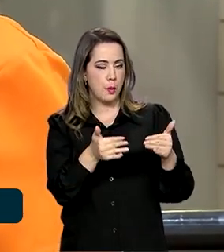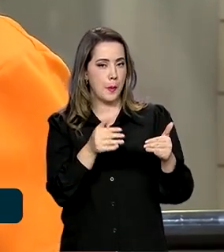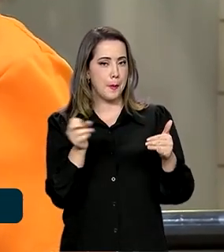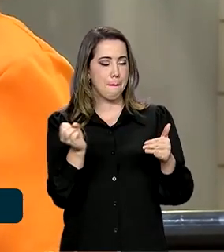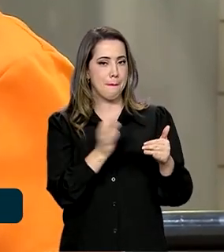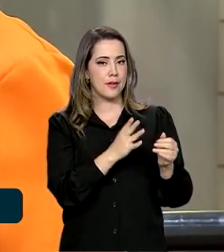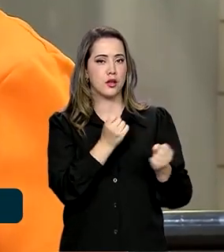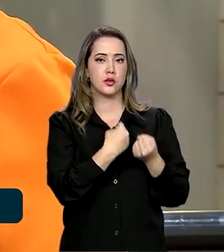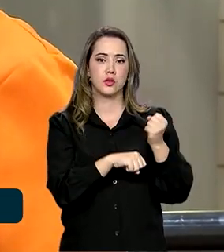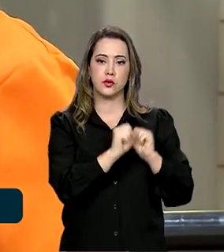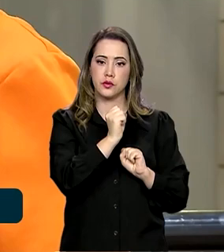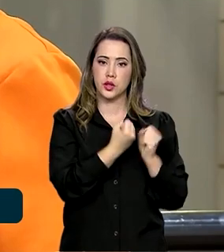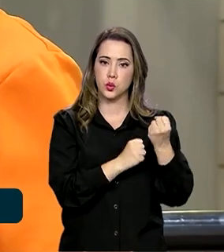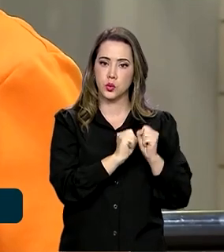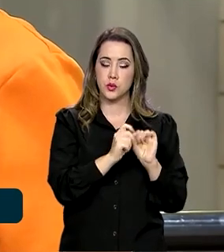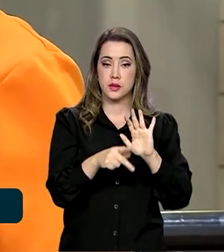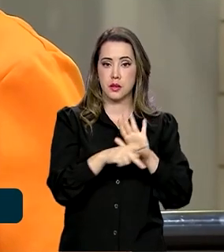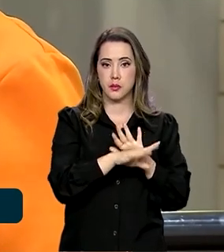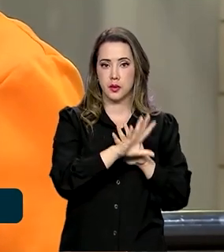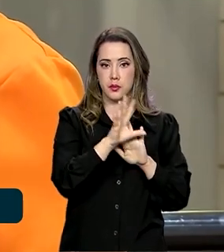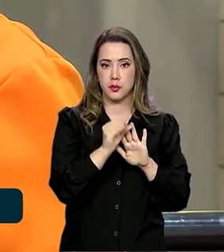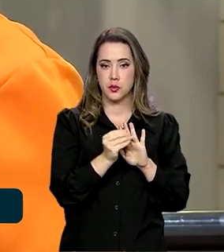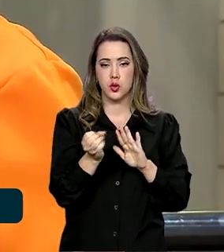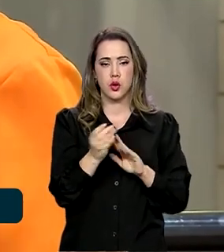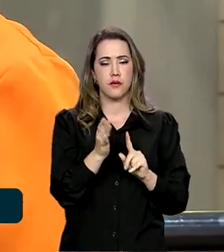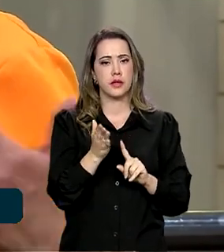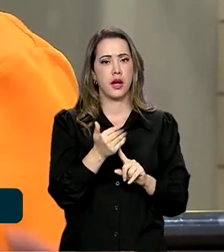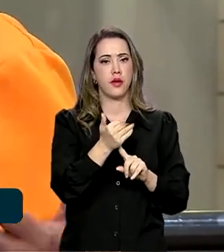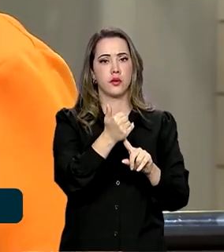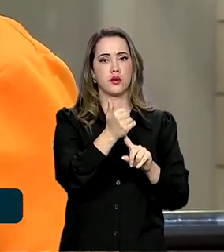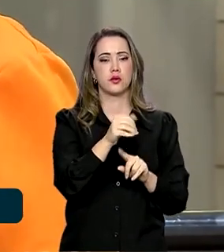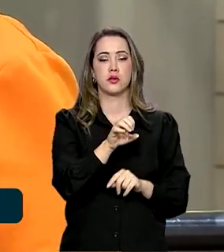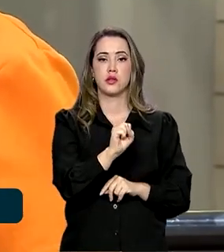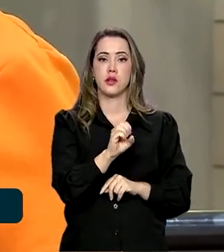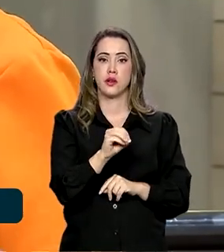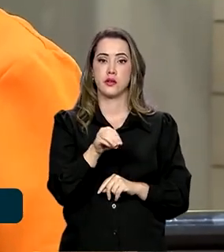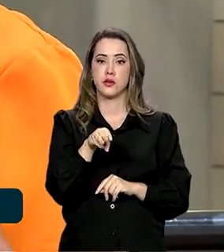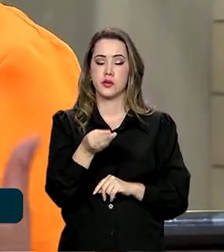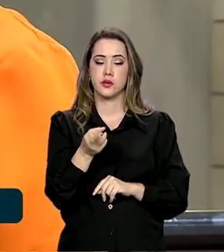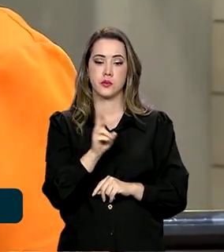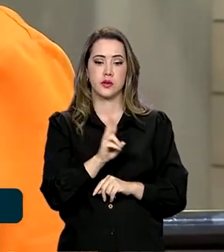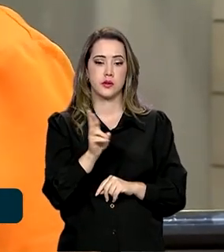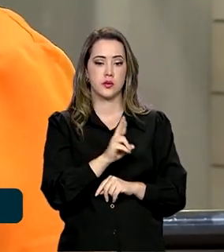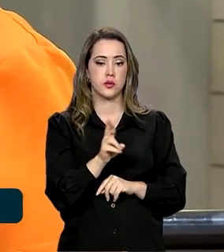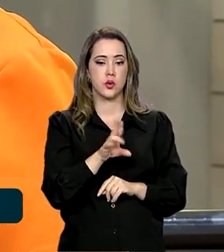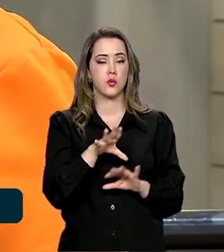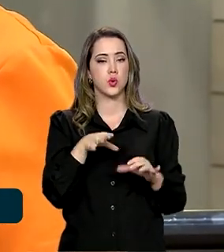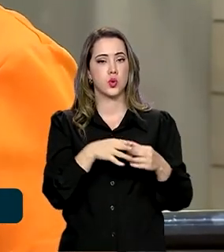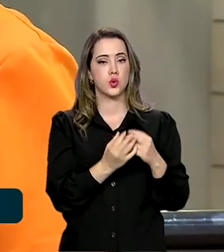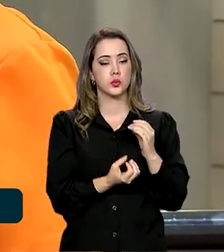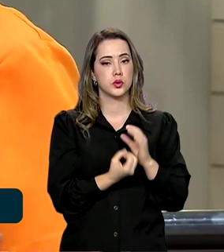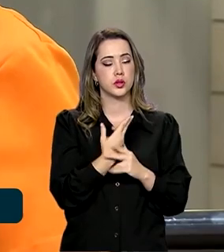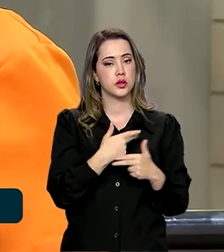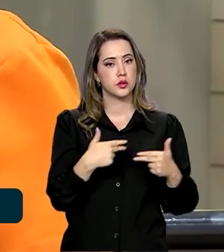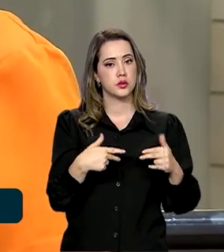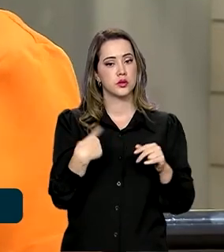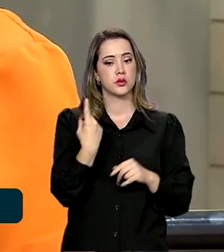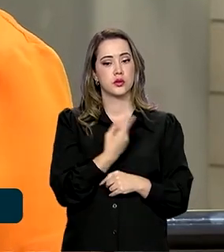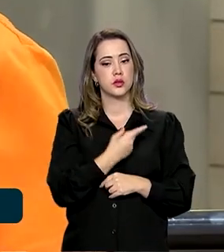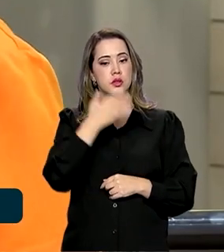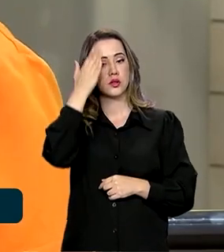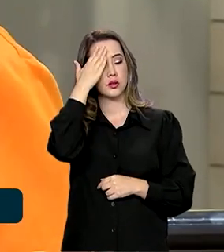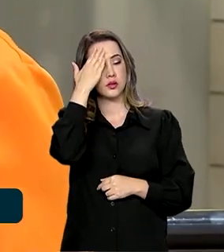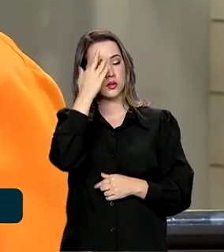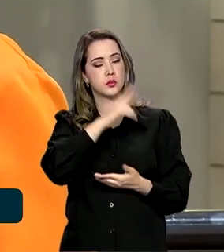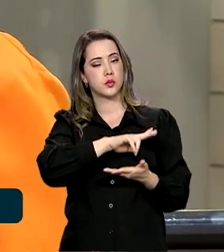nova indústria na Amazônia, em novas bases tecnológicas, que são 800 milhões, para as cadeias produtivas, porque nós sabemos que